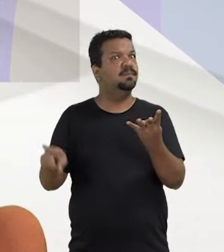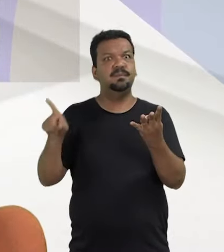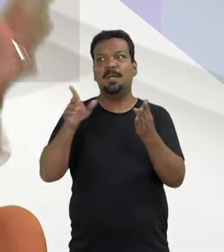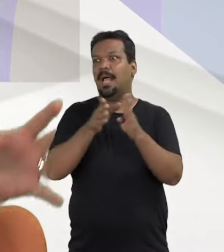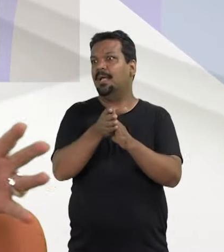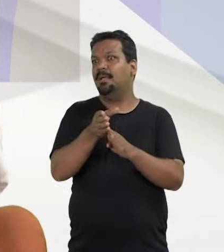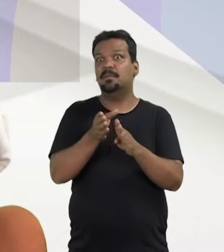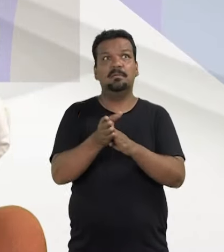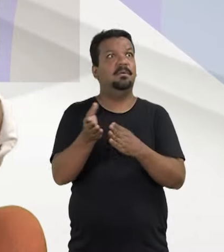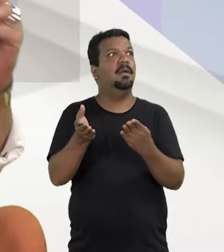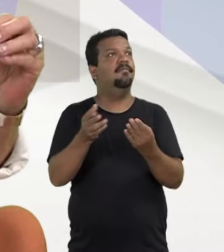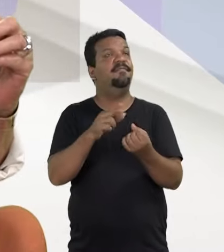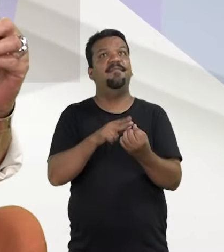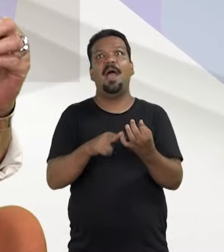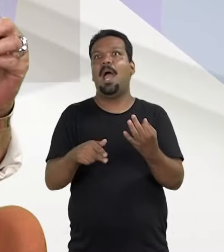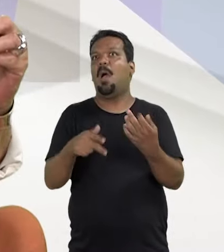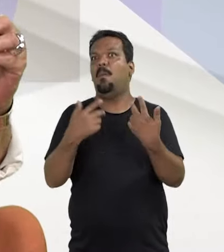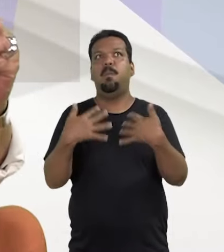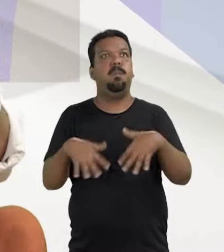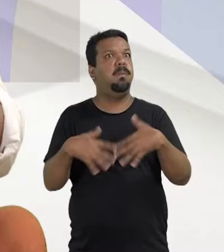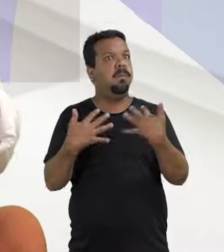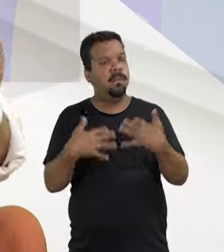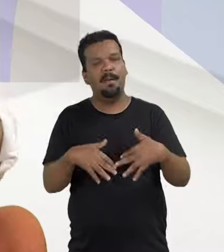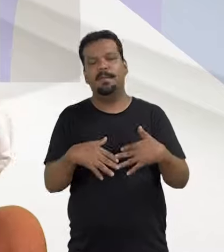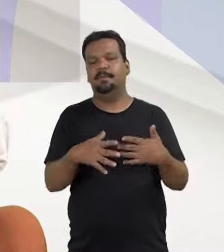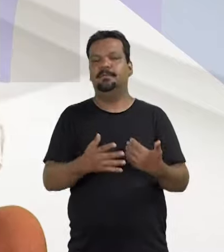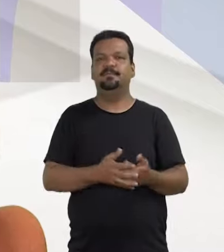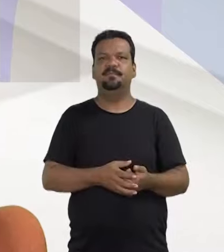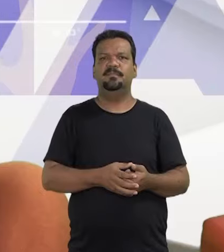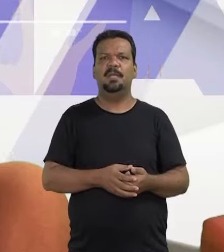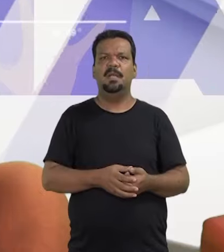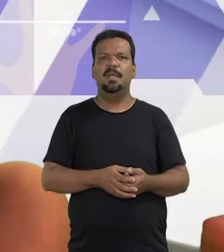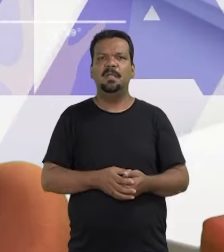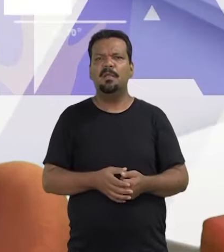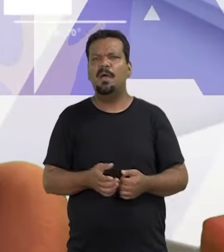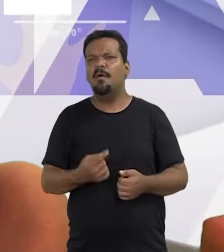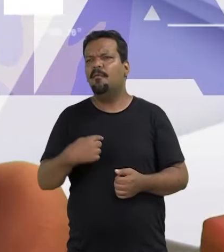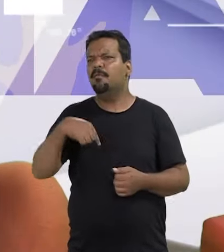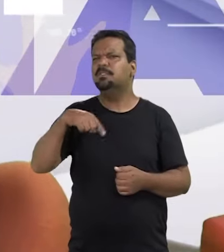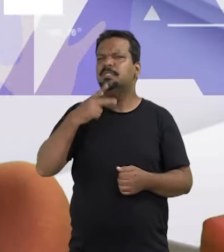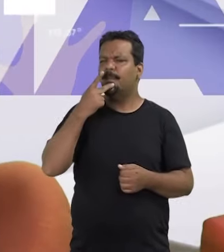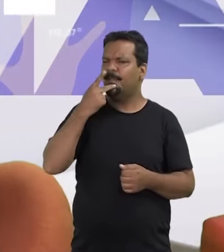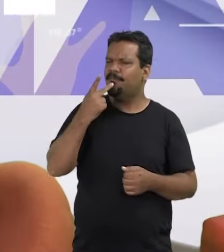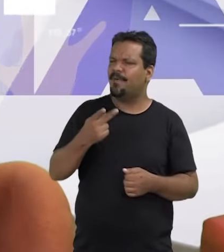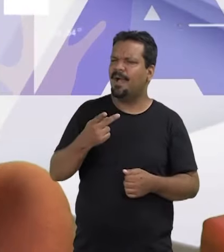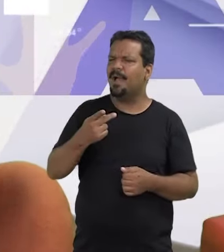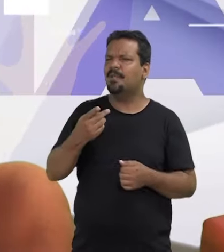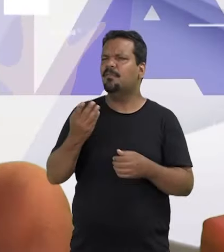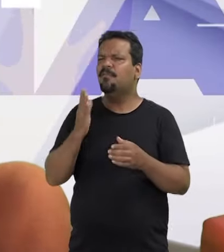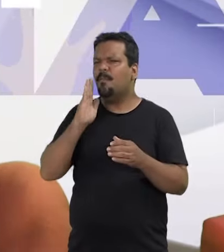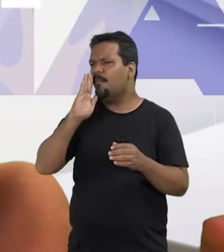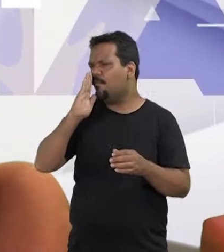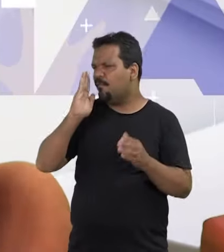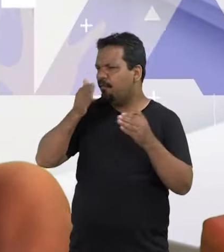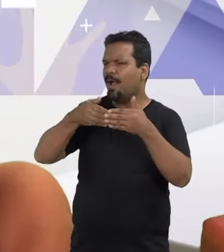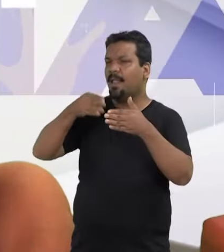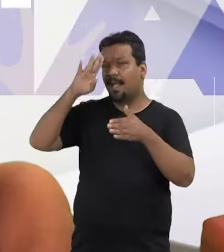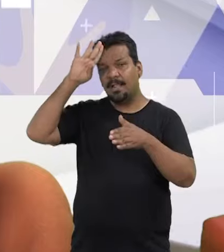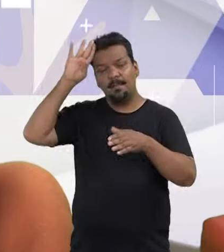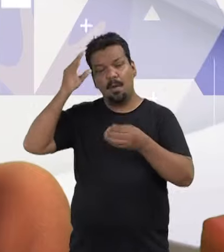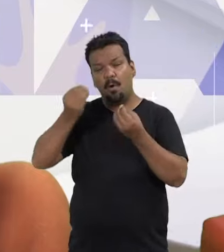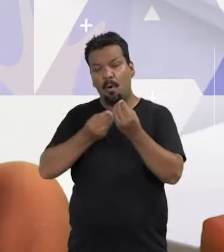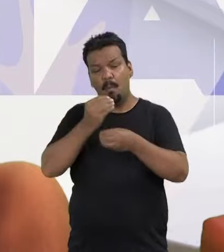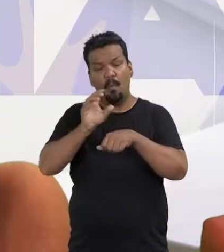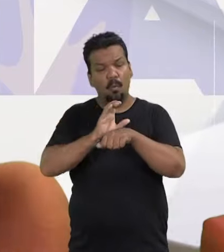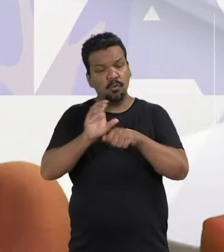de toda assessoria. A gente precisa fazer um balanço. Então, vamos para a academia, já que é para falar como os cursos